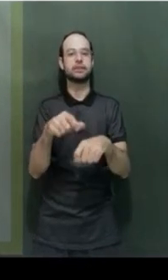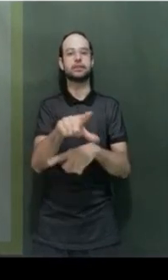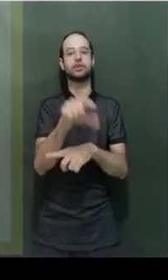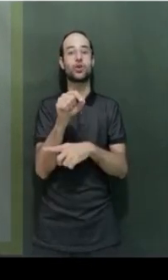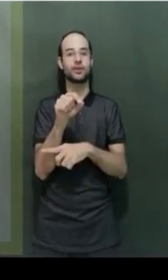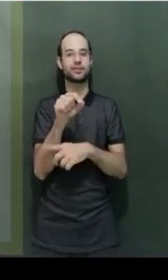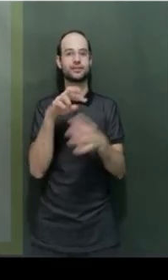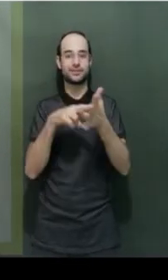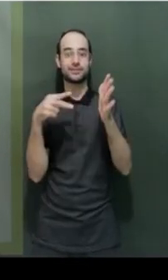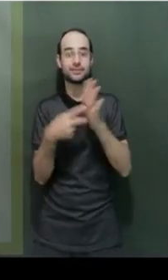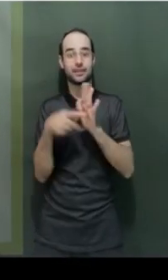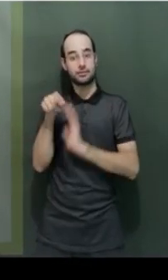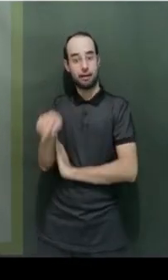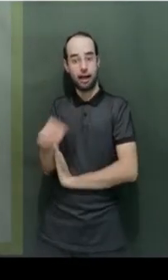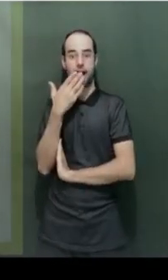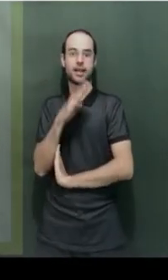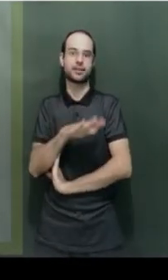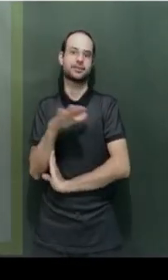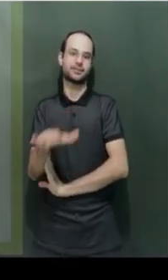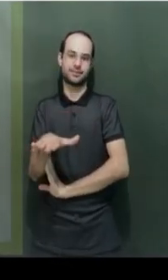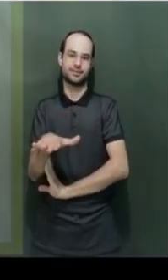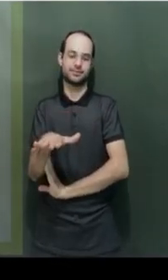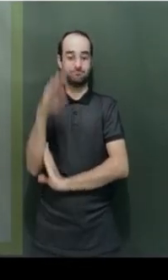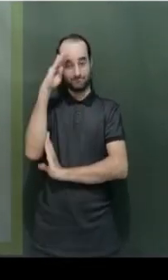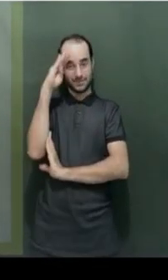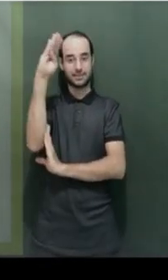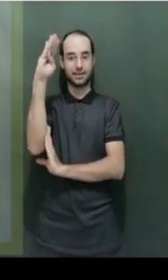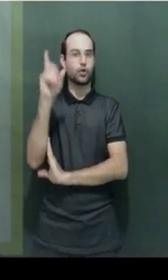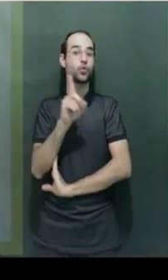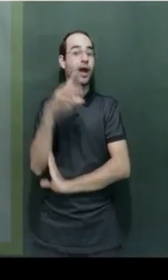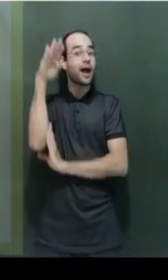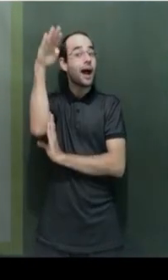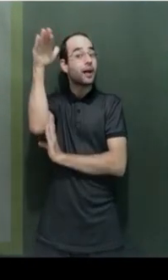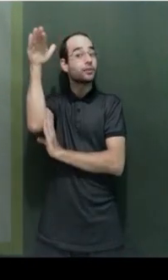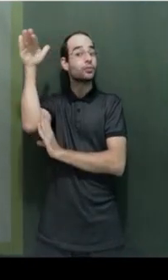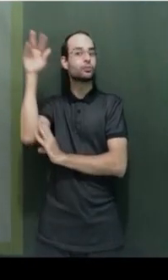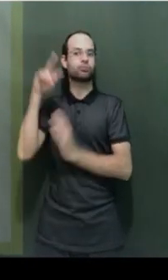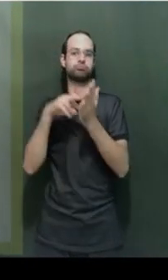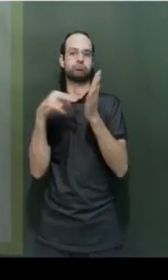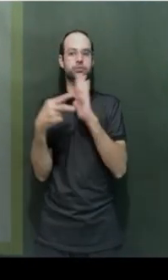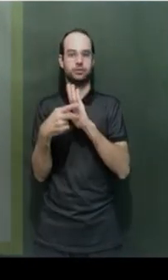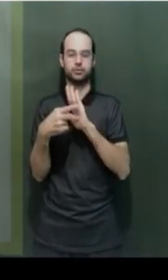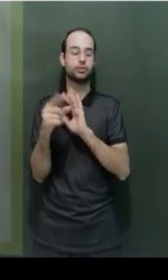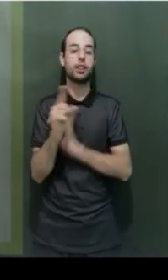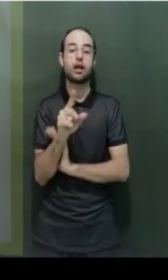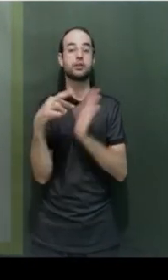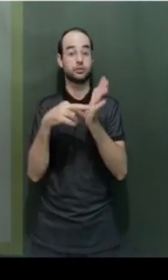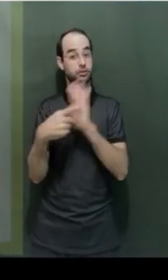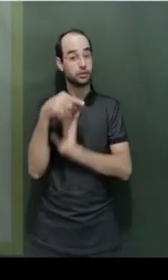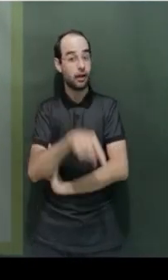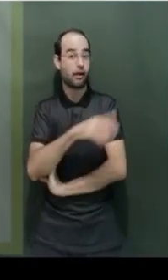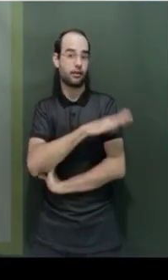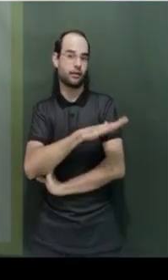significado para a criança, não para o adulto. Isso é fundamental. Não é o adulto que vai compreender o que está acontecendo.